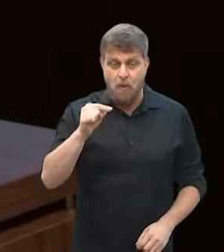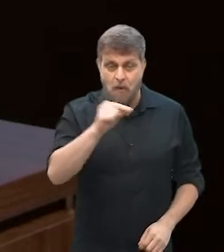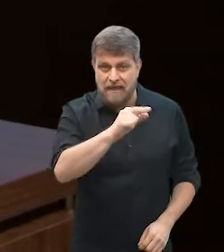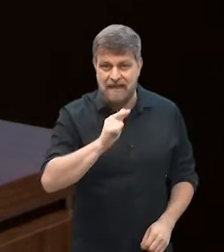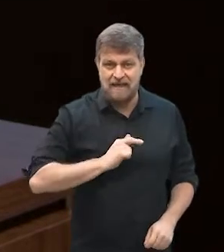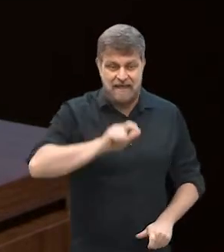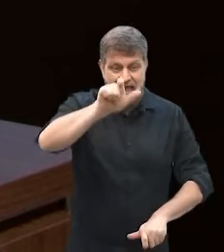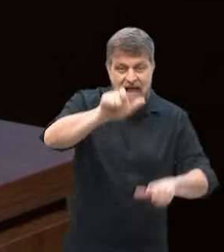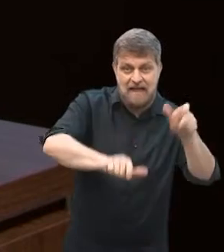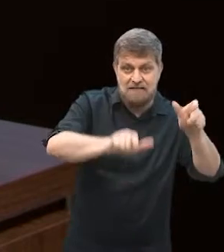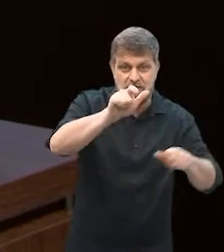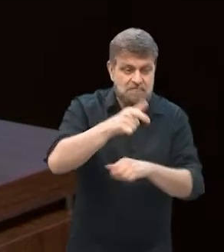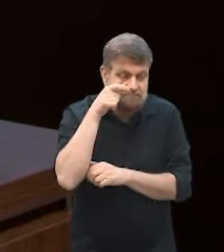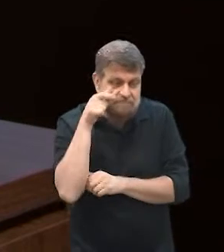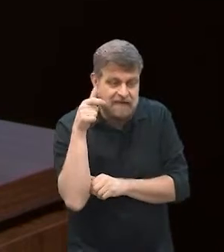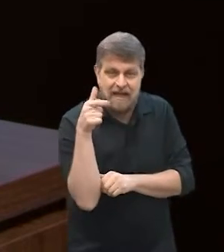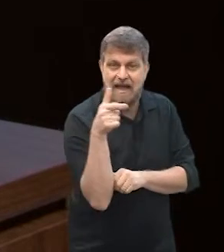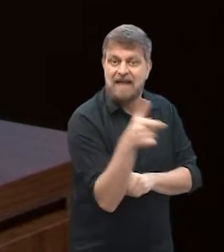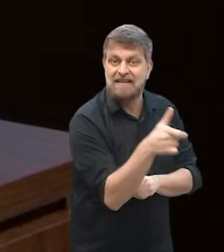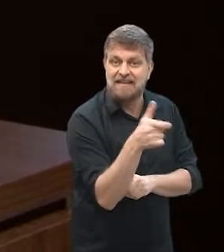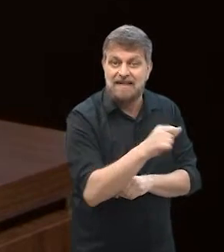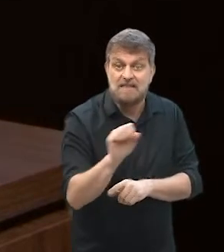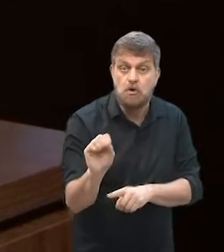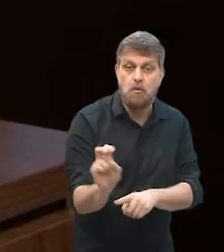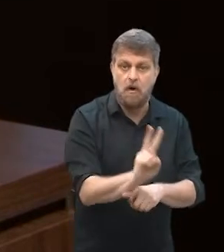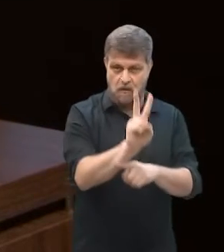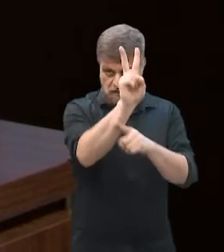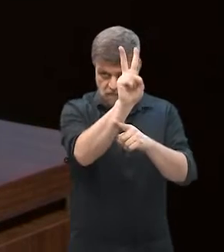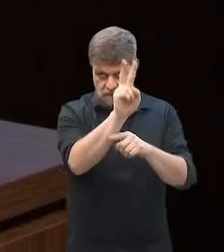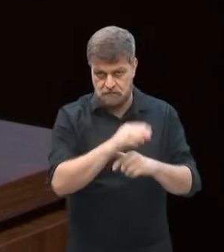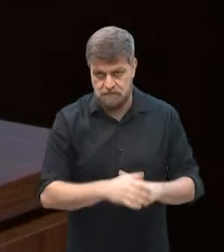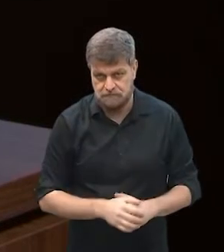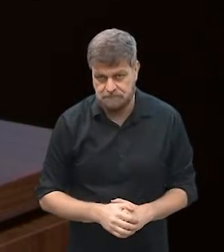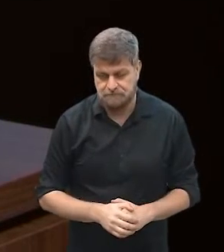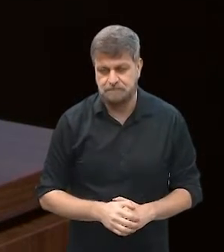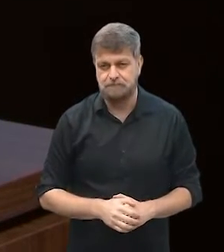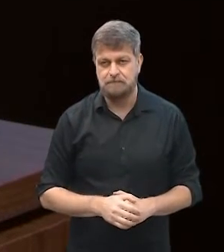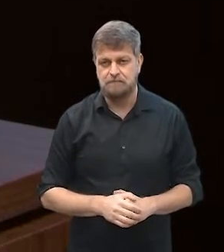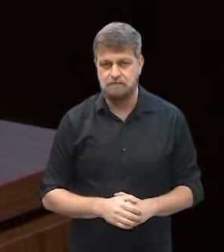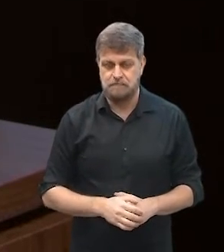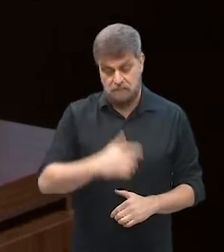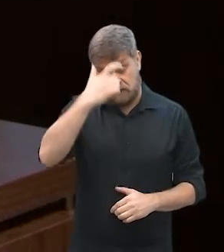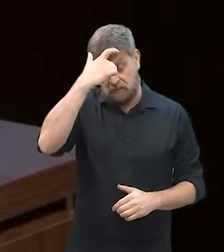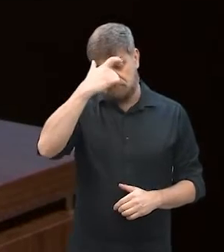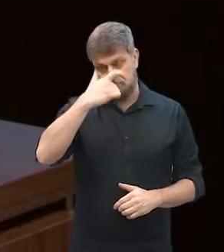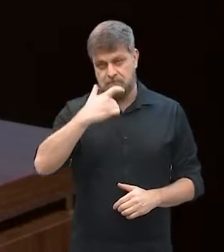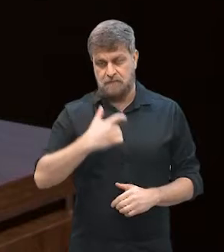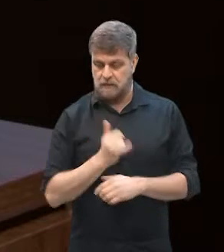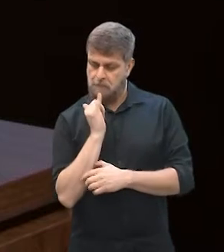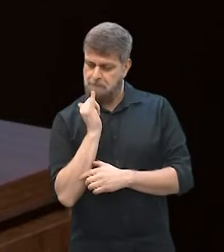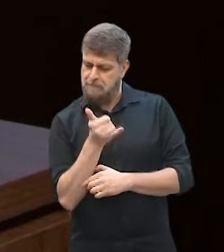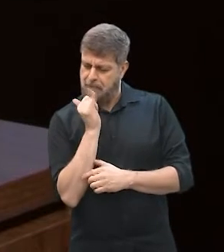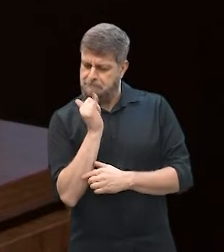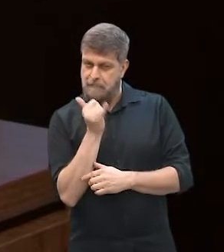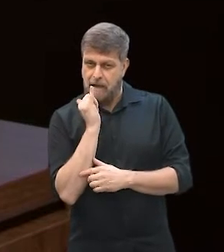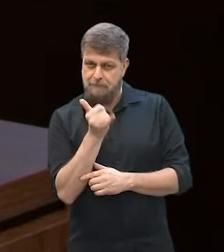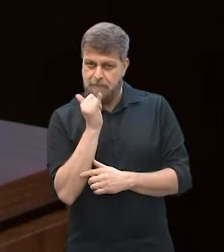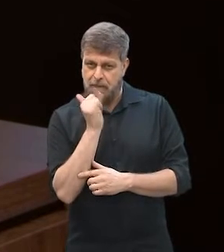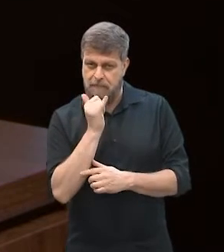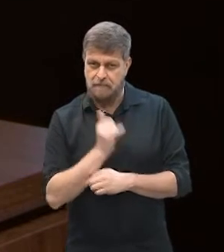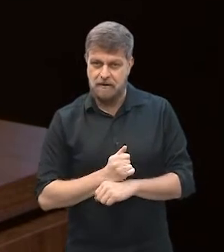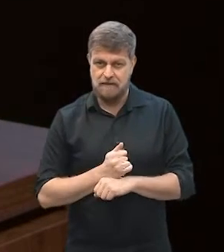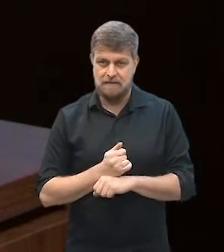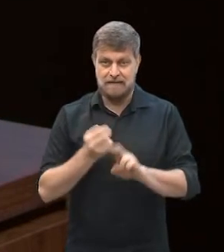entregando de valor para esse potencial cliente, né? Então, eu falo muito na questão das